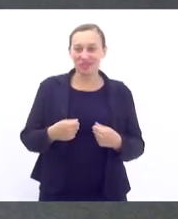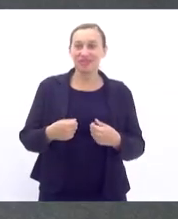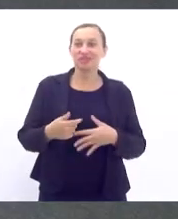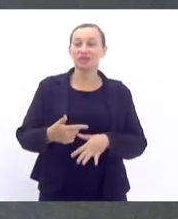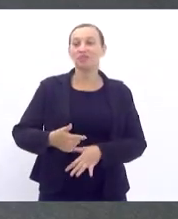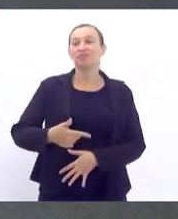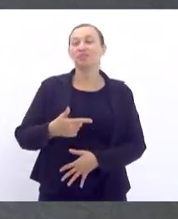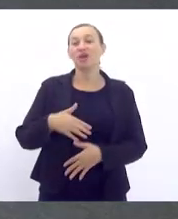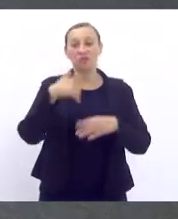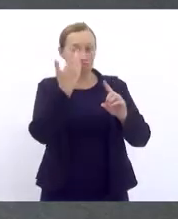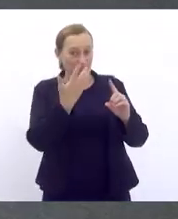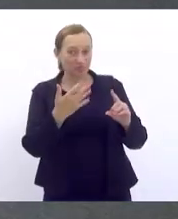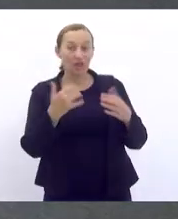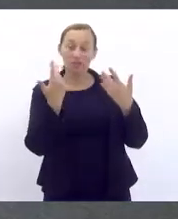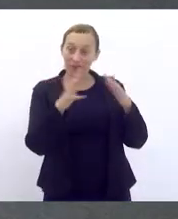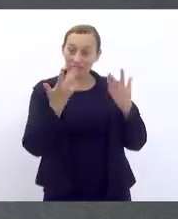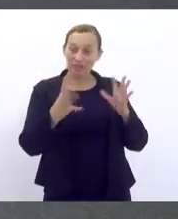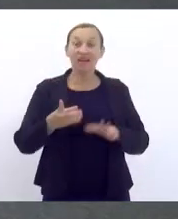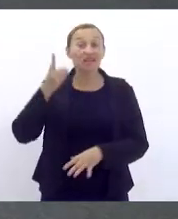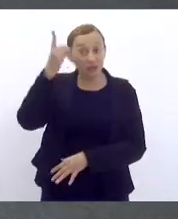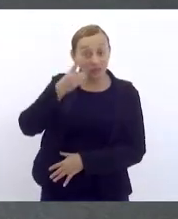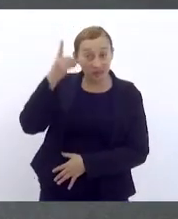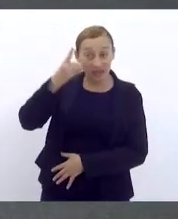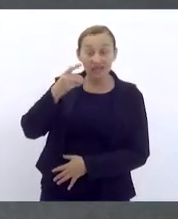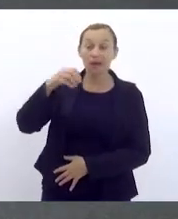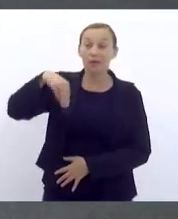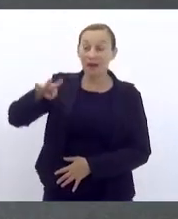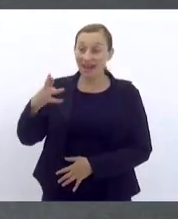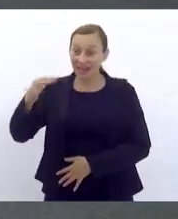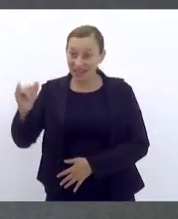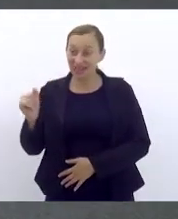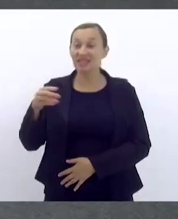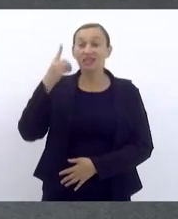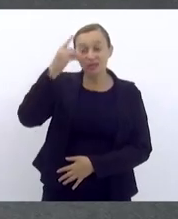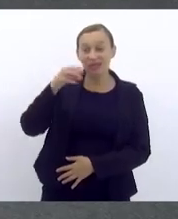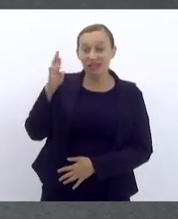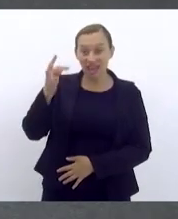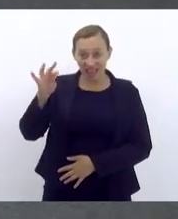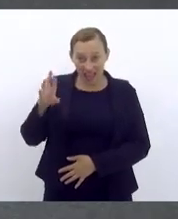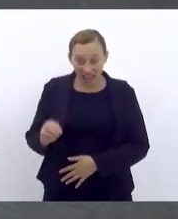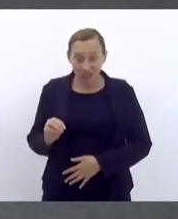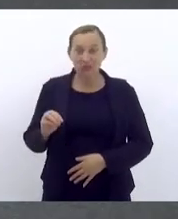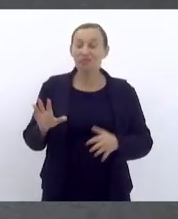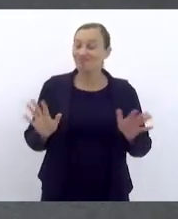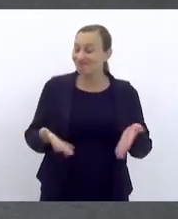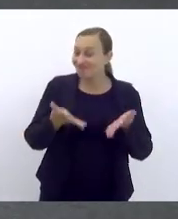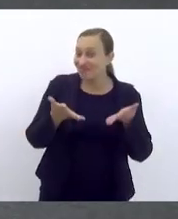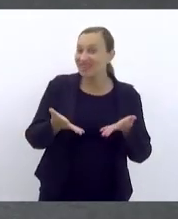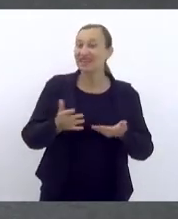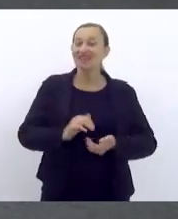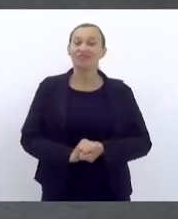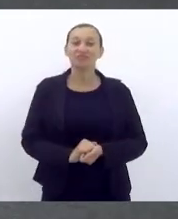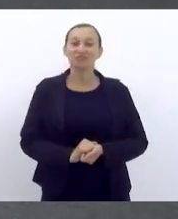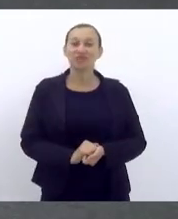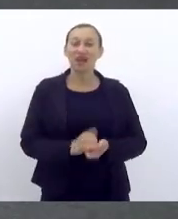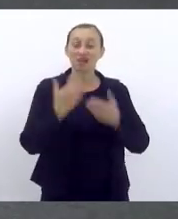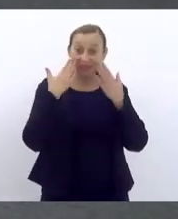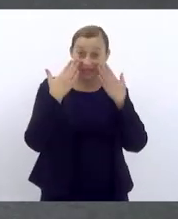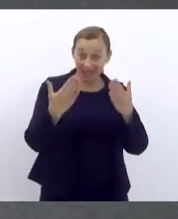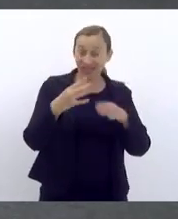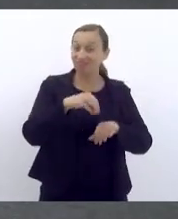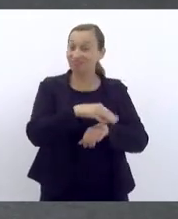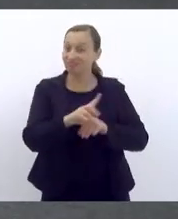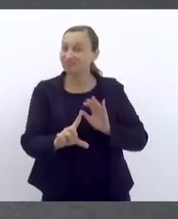Marina do MST, o deputado Renato Machado pela iniciativa de apresentar a sindicação